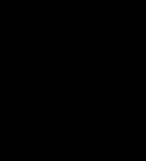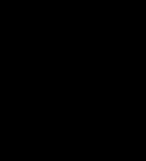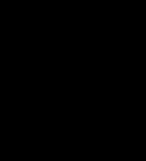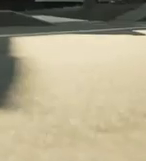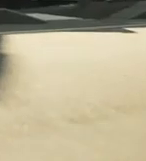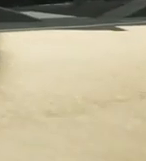Uma.